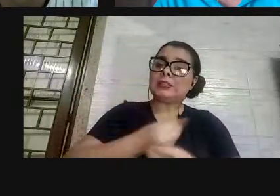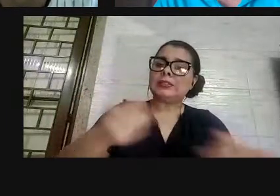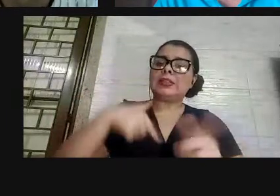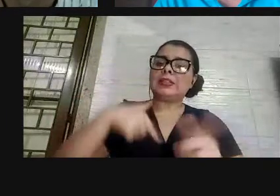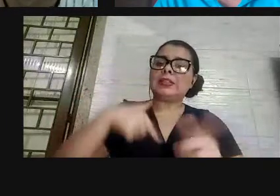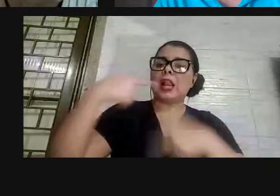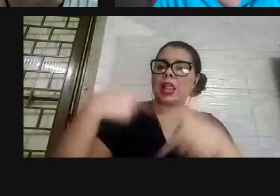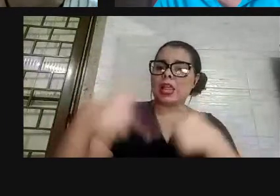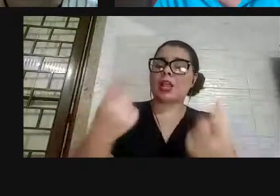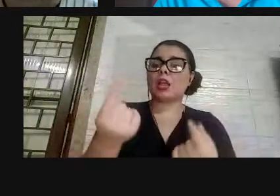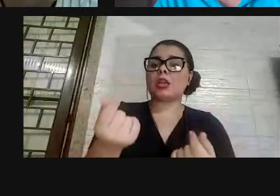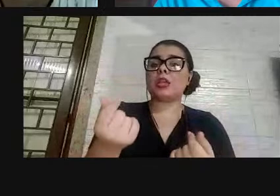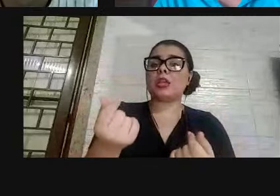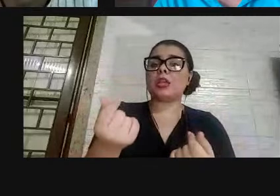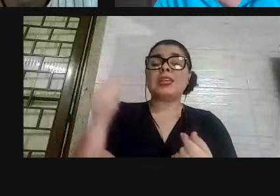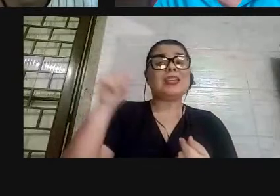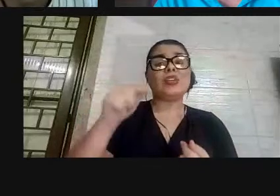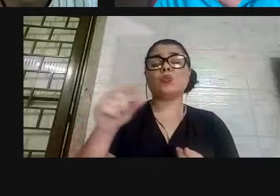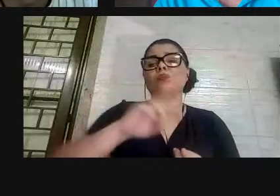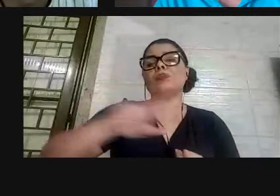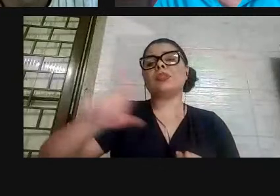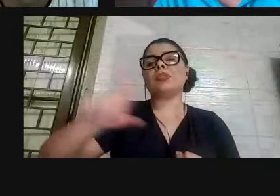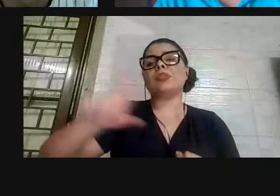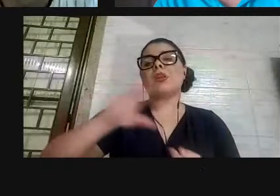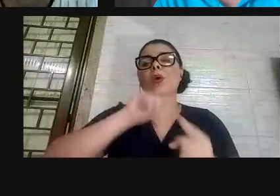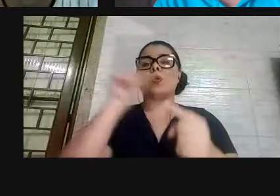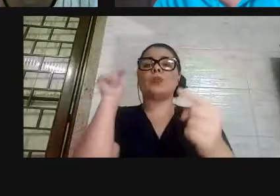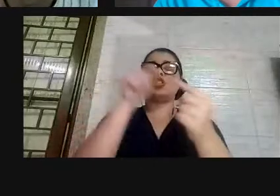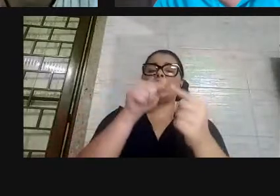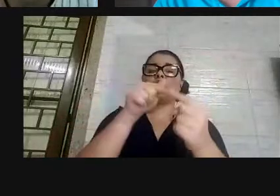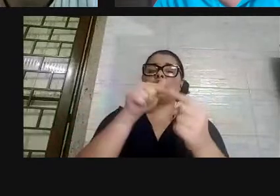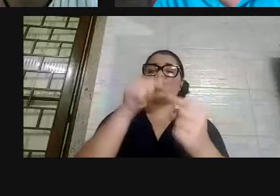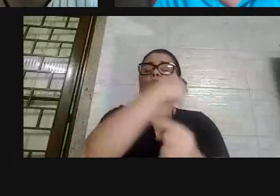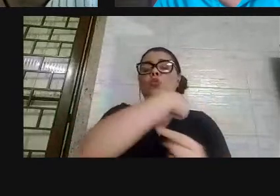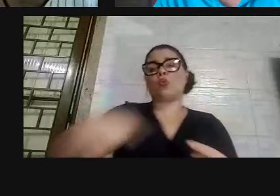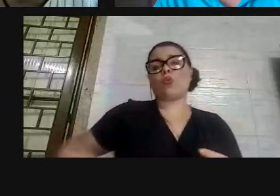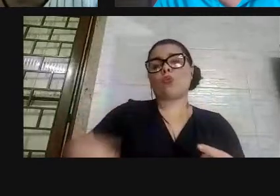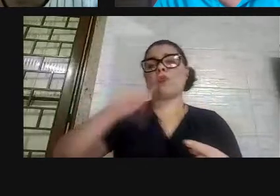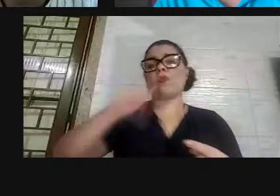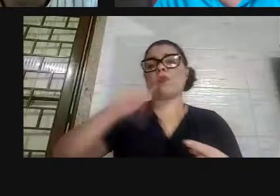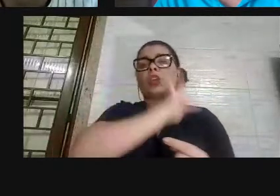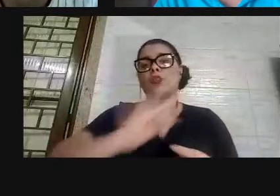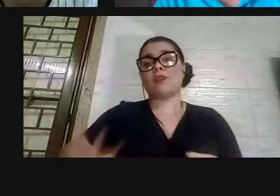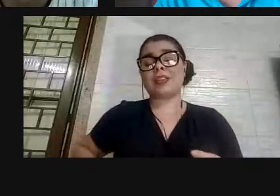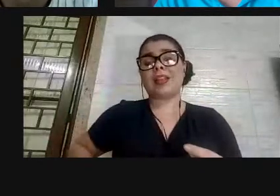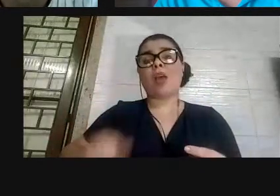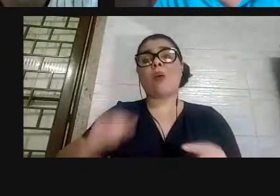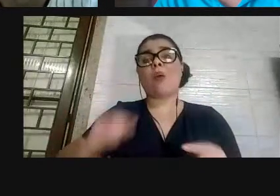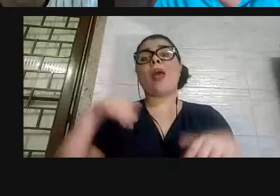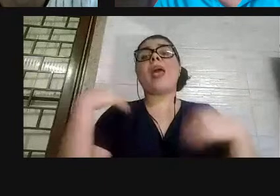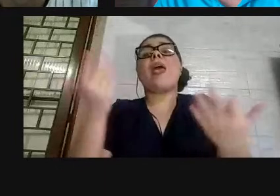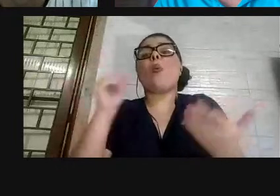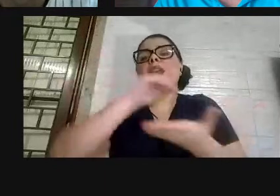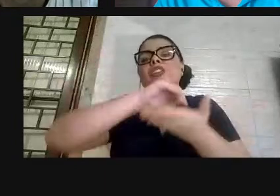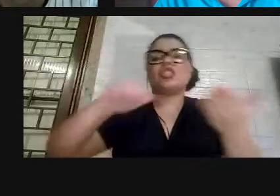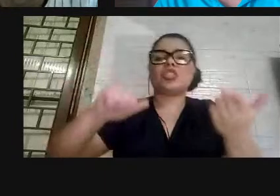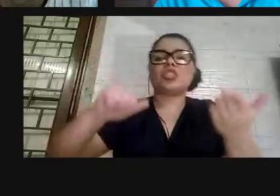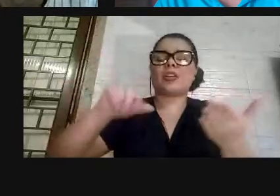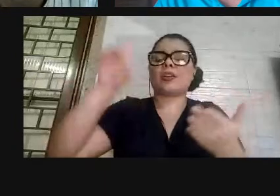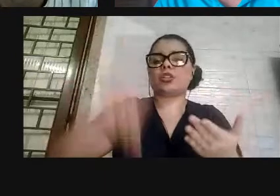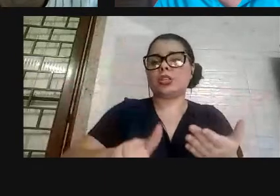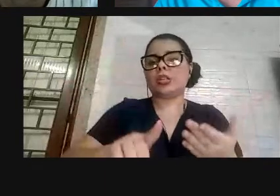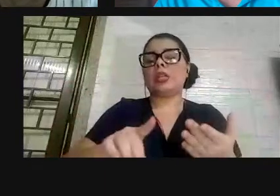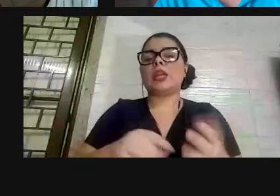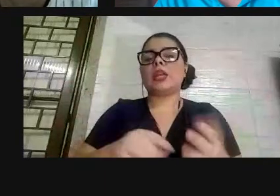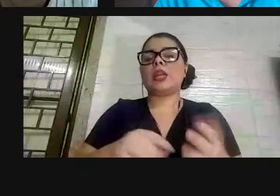não está na agenda do atual governo federal. A agenda do atual governo federal é retirar direitos, fazer uma reforma tributária que